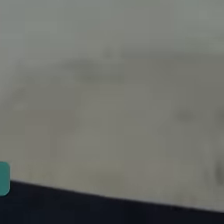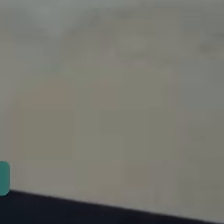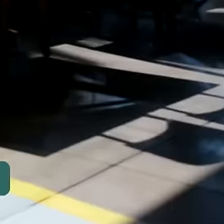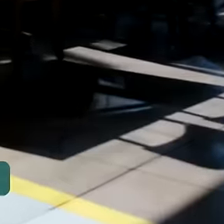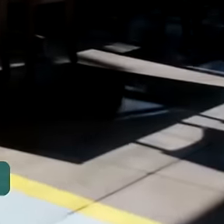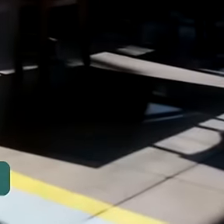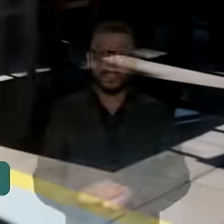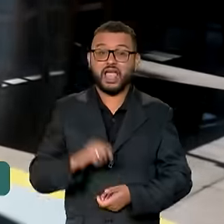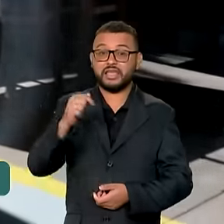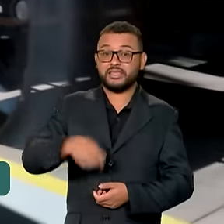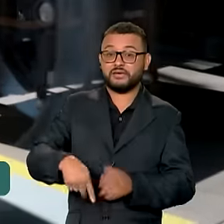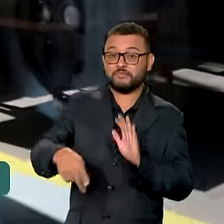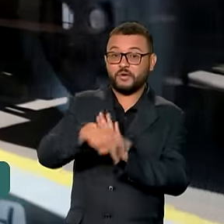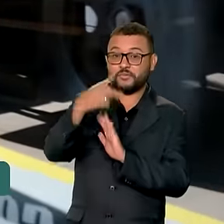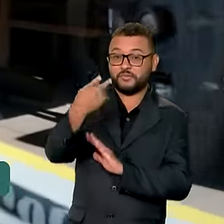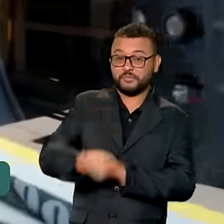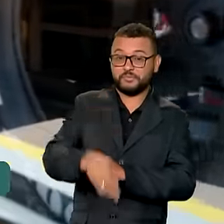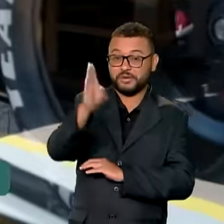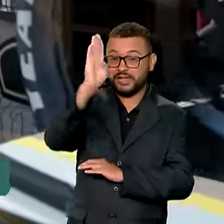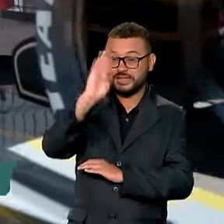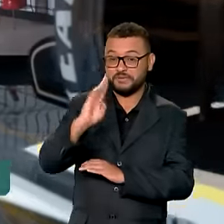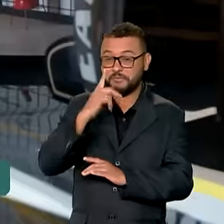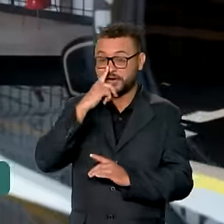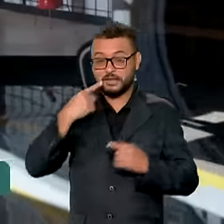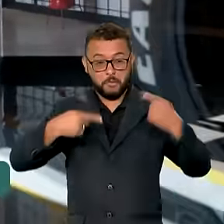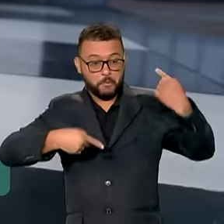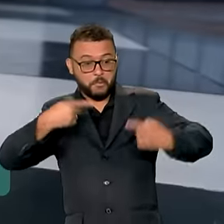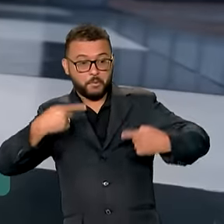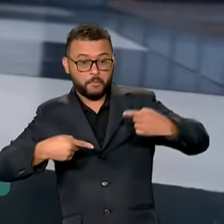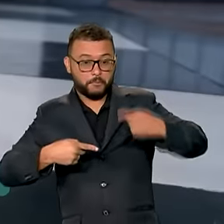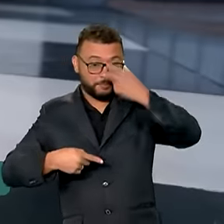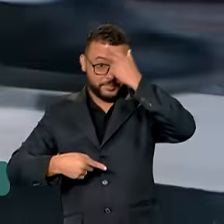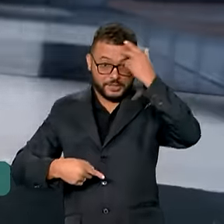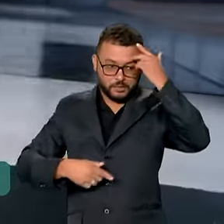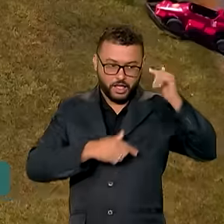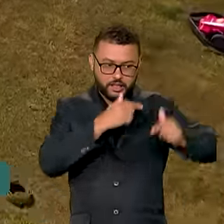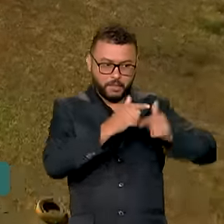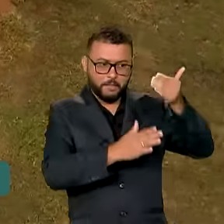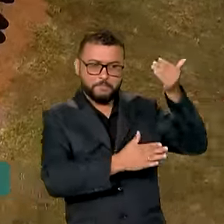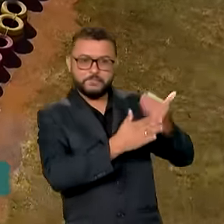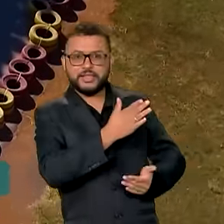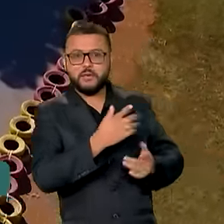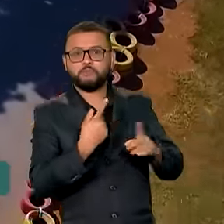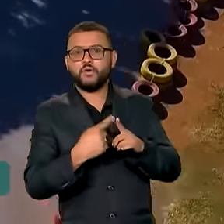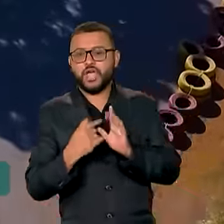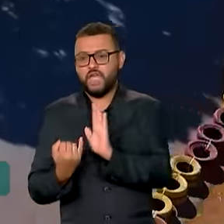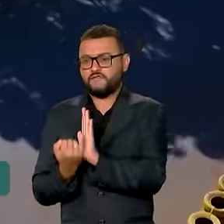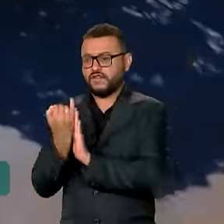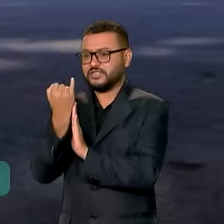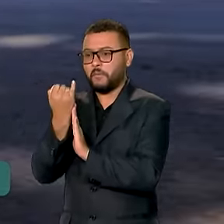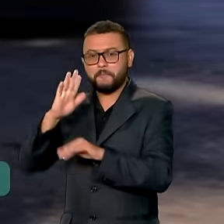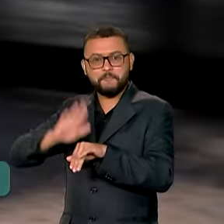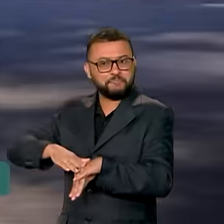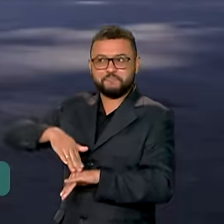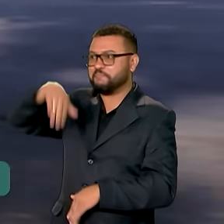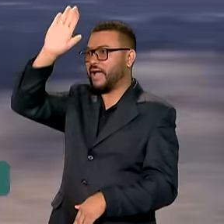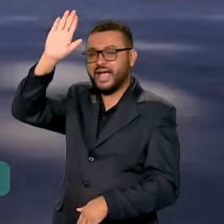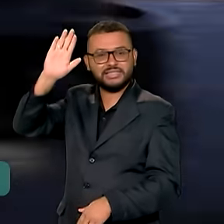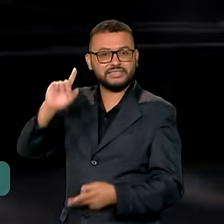No Brasil, estava tendo uma disputa em que os trabalhadores saíam perdendo porque a inflação chegava sempre na frente.